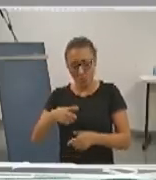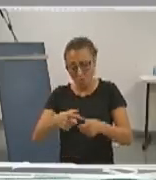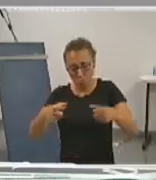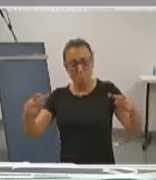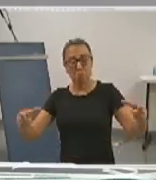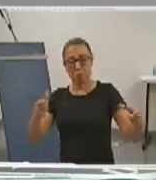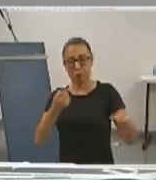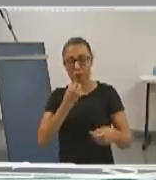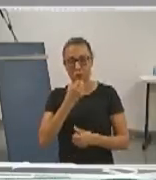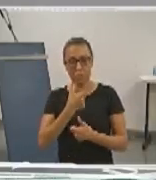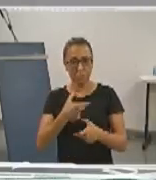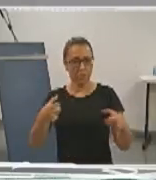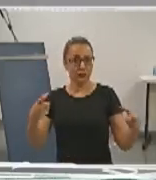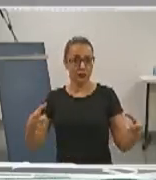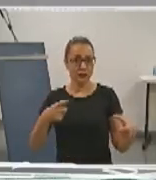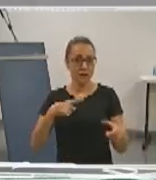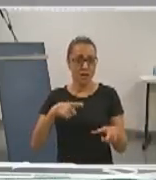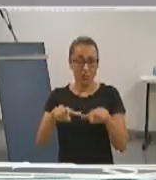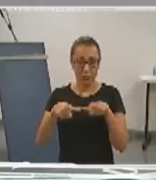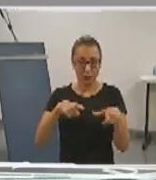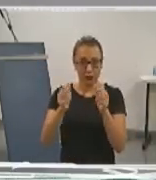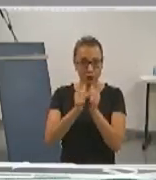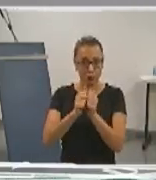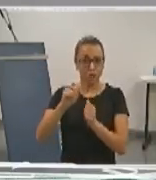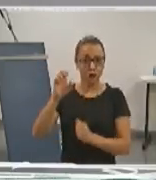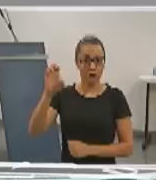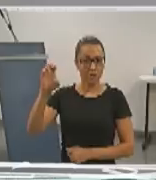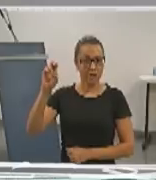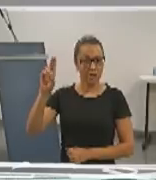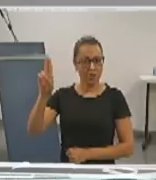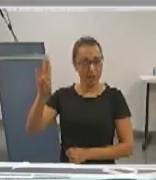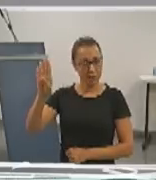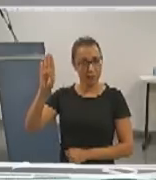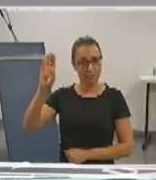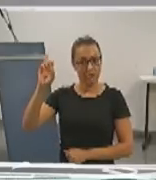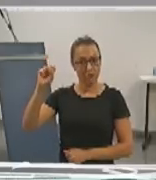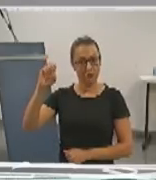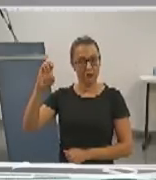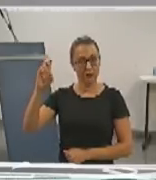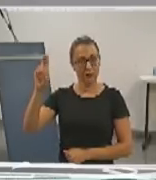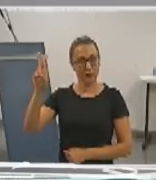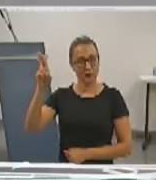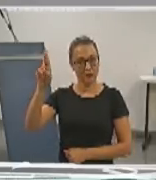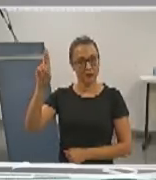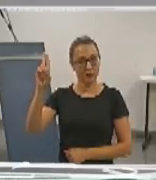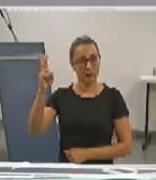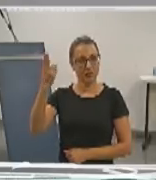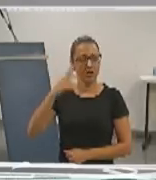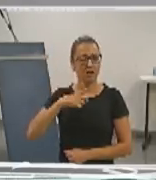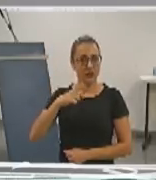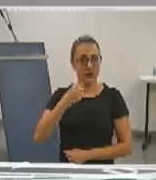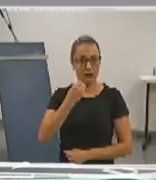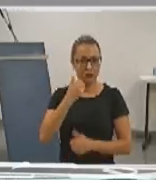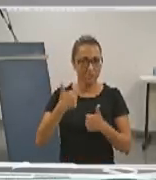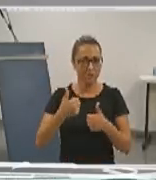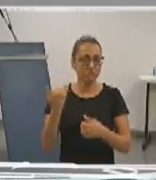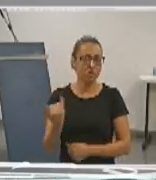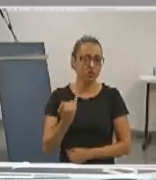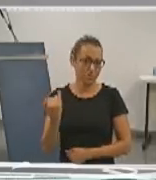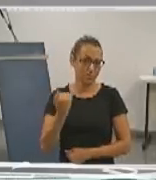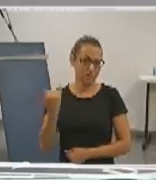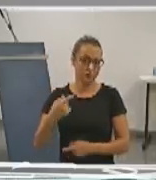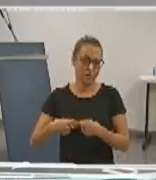junto a EBSER, uma solução de digitalização em prontuário para que haja uma economia de tramitação de papel,